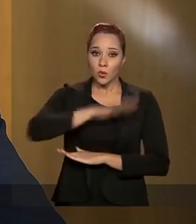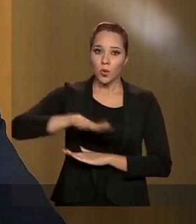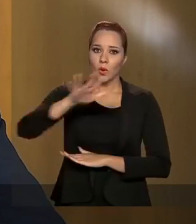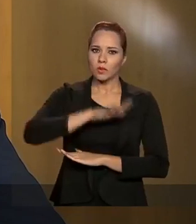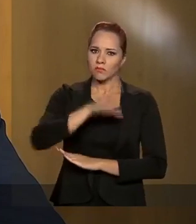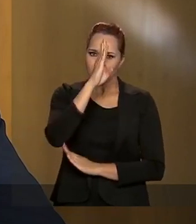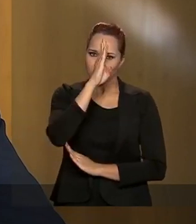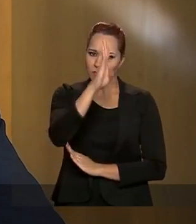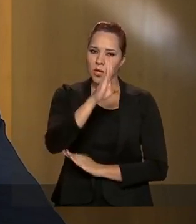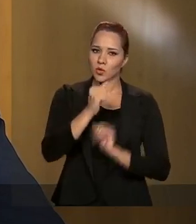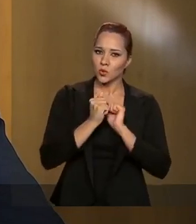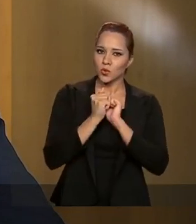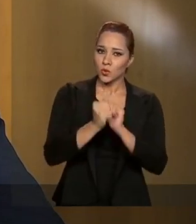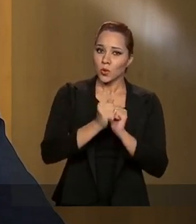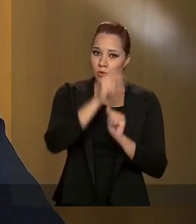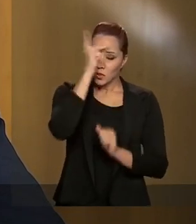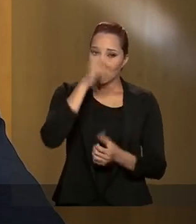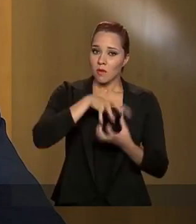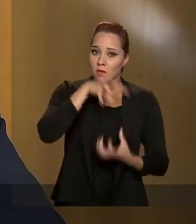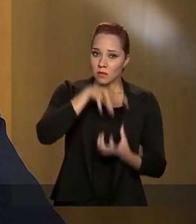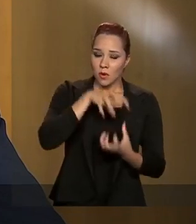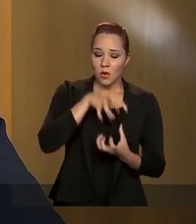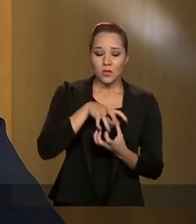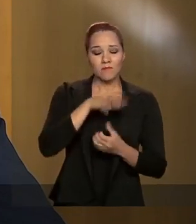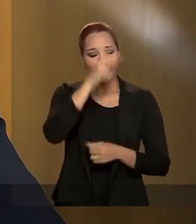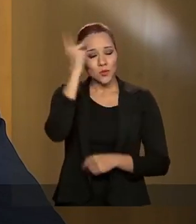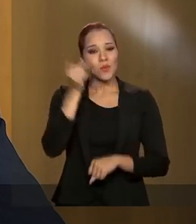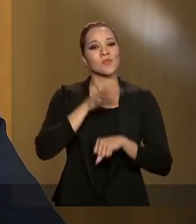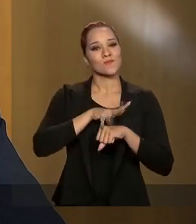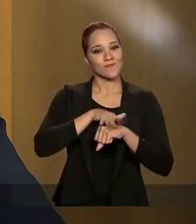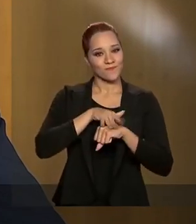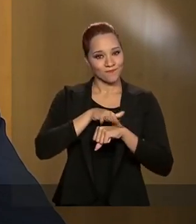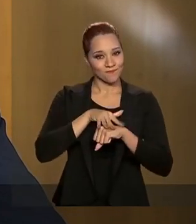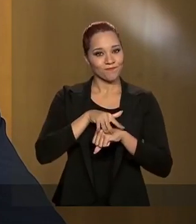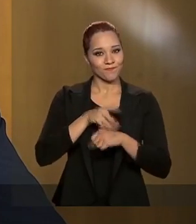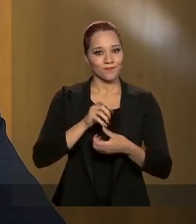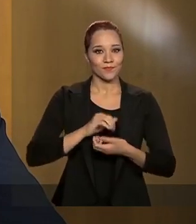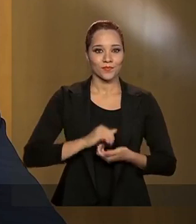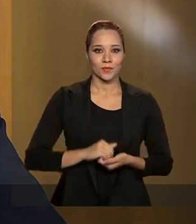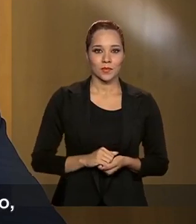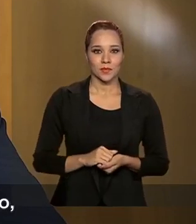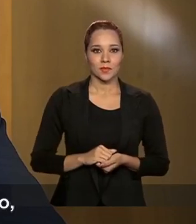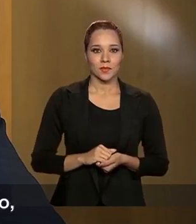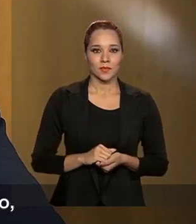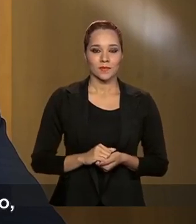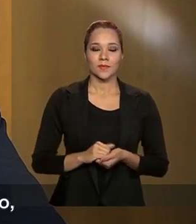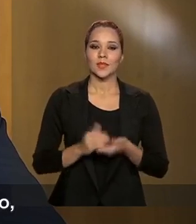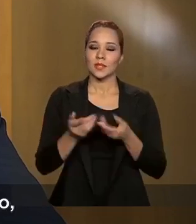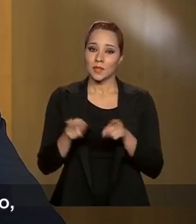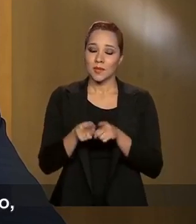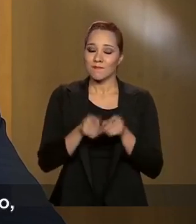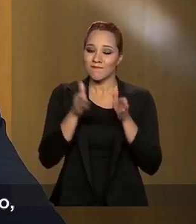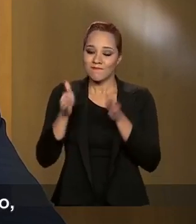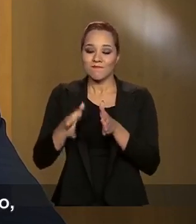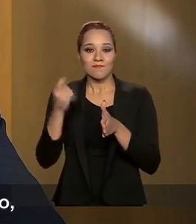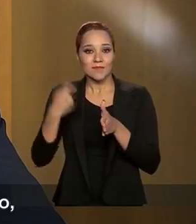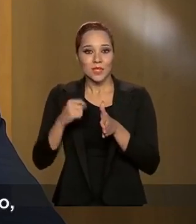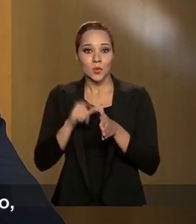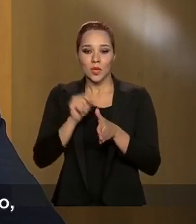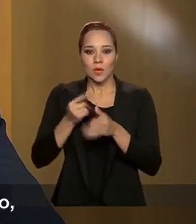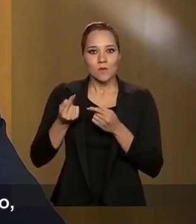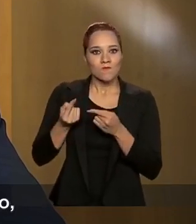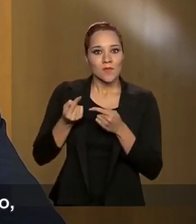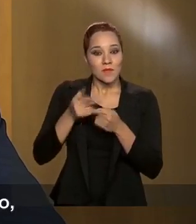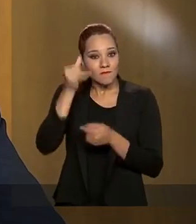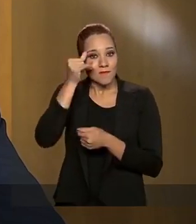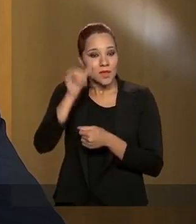principalmente junto aos mais idosos e portadores de doenças pré-existentes. Por outro, temos que combater